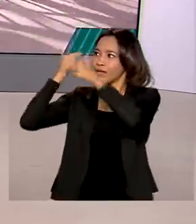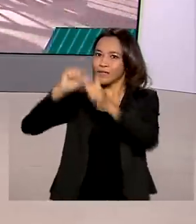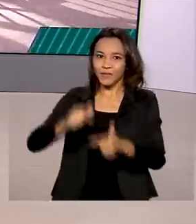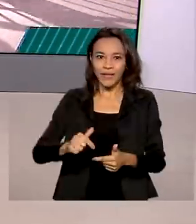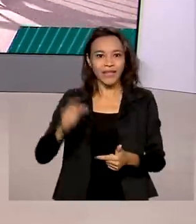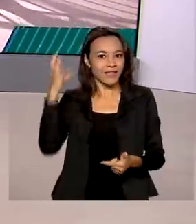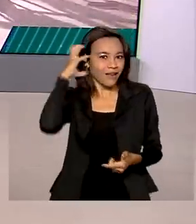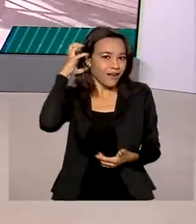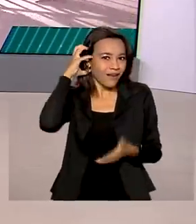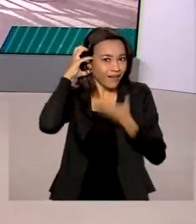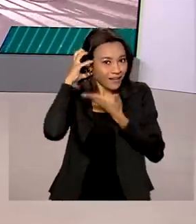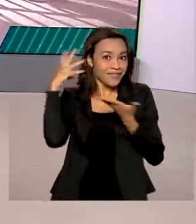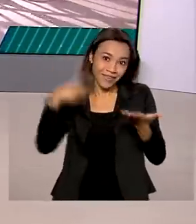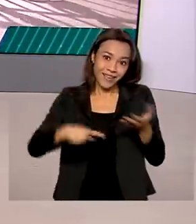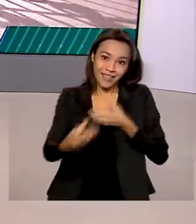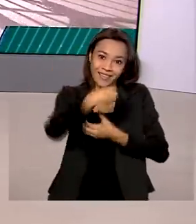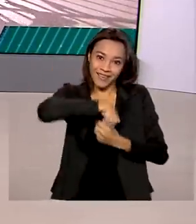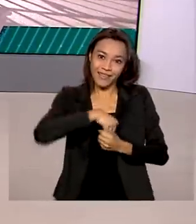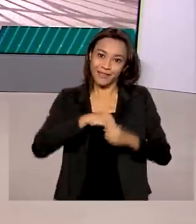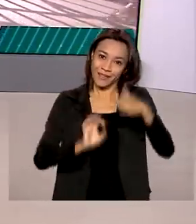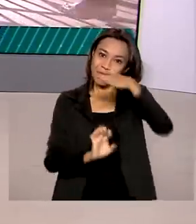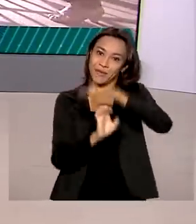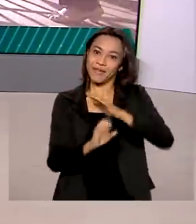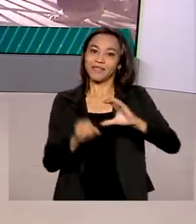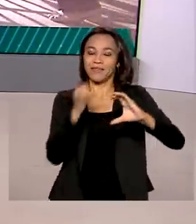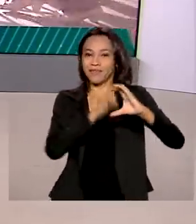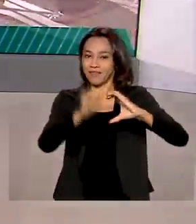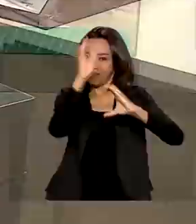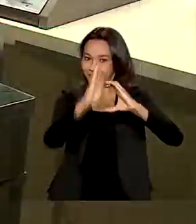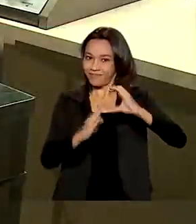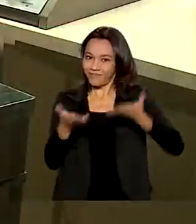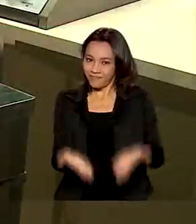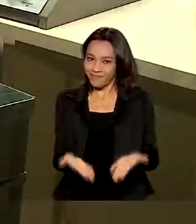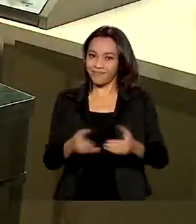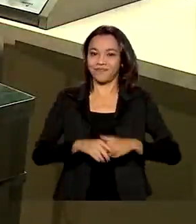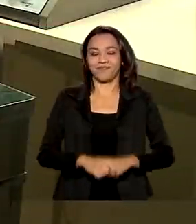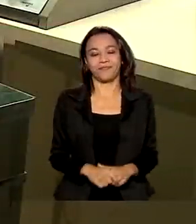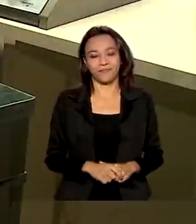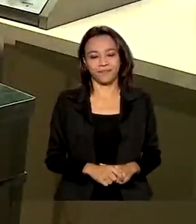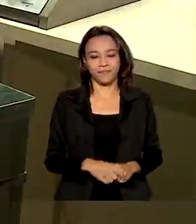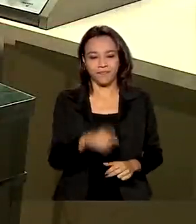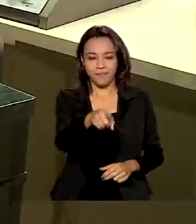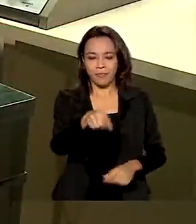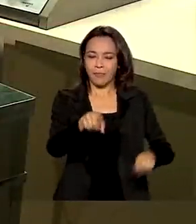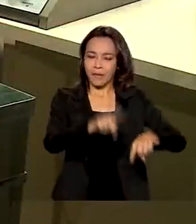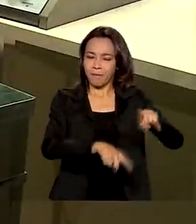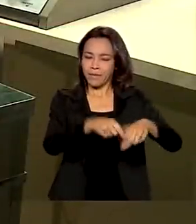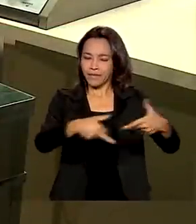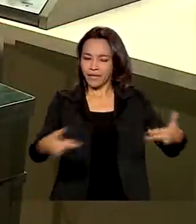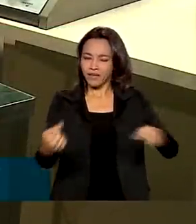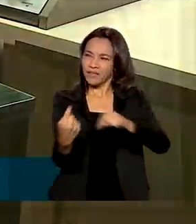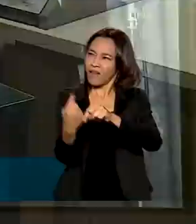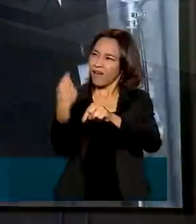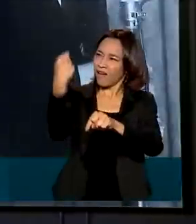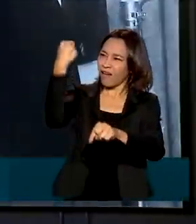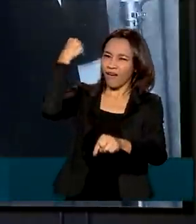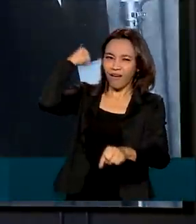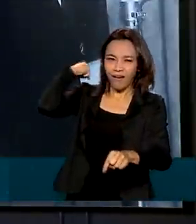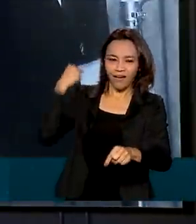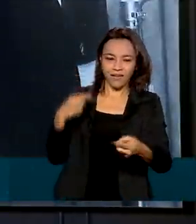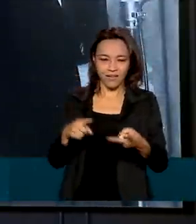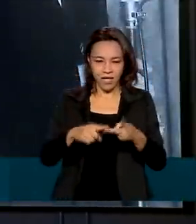que faz parte aqui da EBC, a empresa Brasil de Comunicação. Equipamentos do início do século passado,